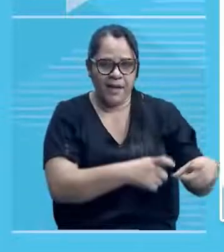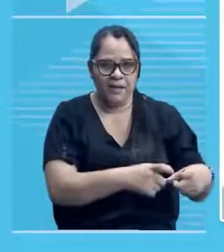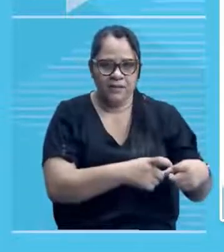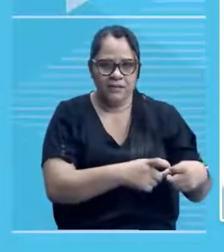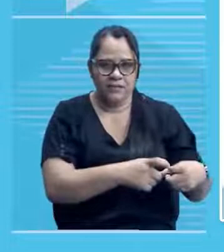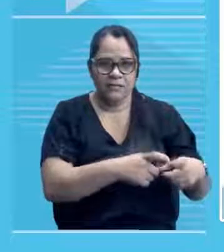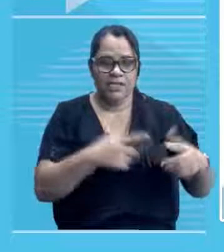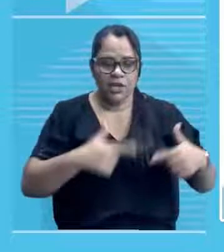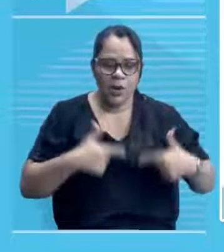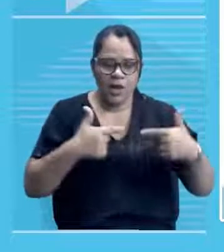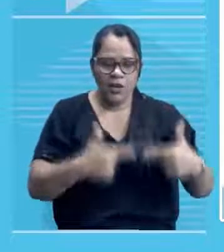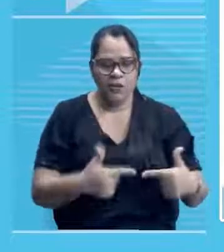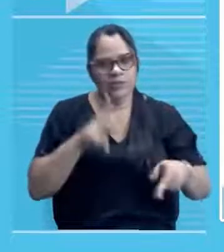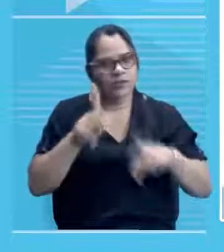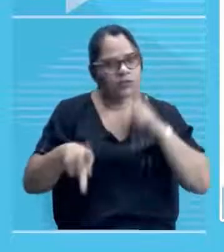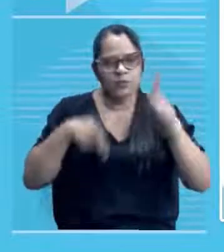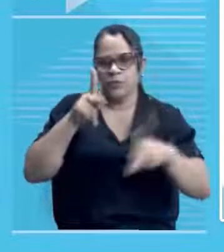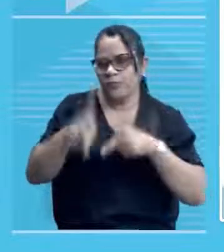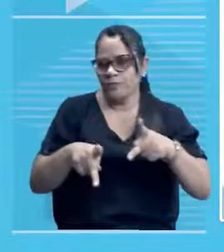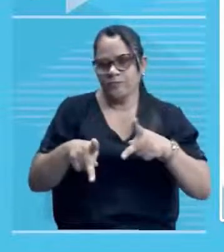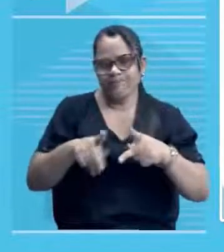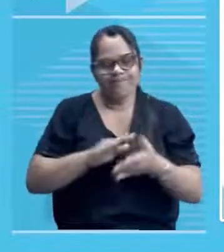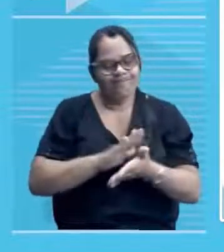aí, consequentemente, foram derrotados.